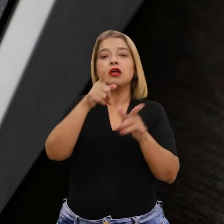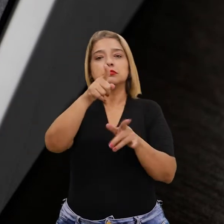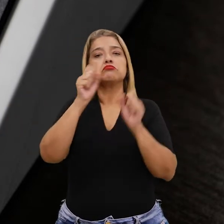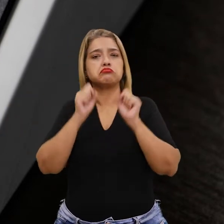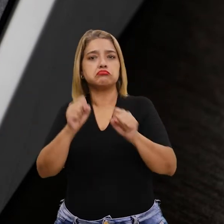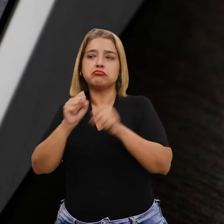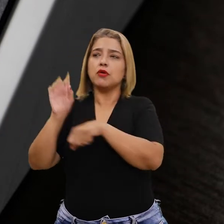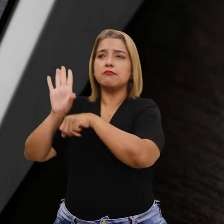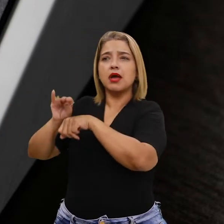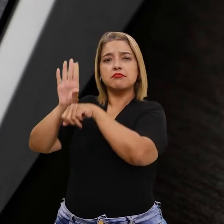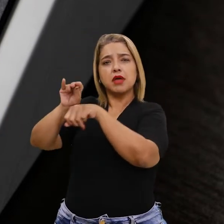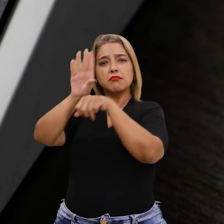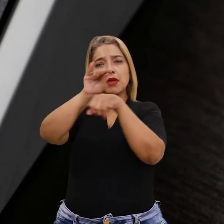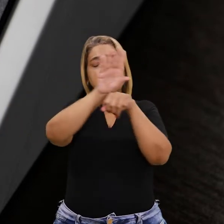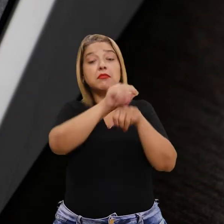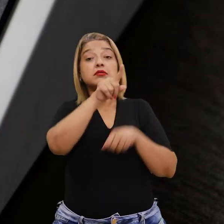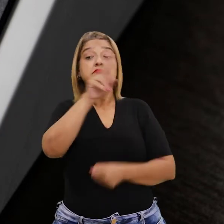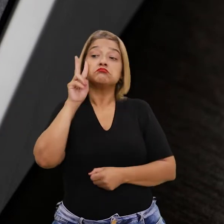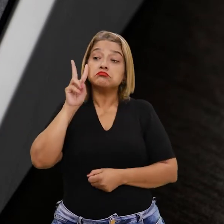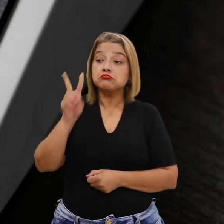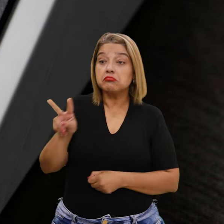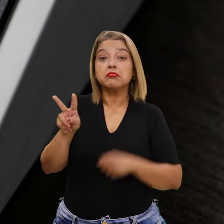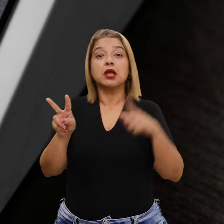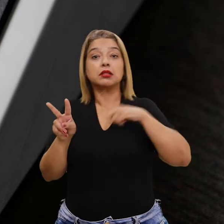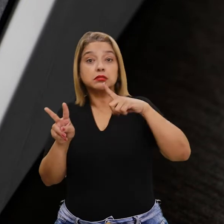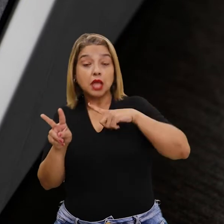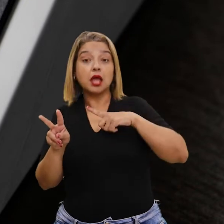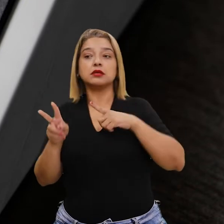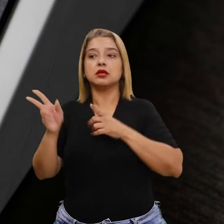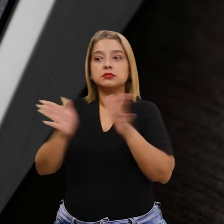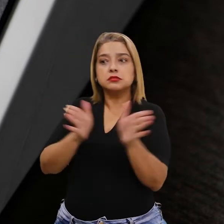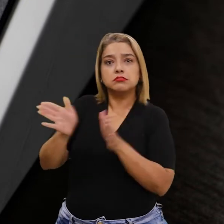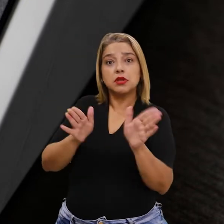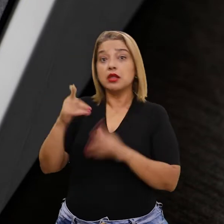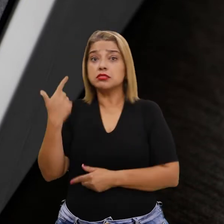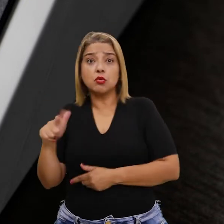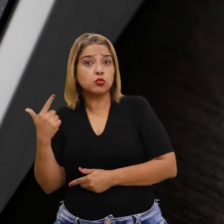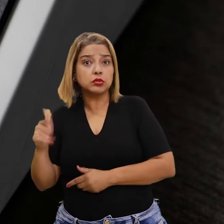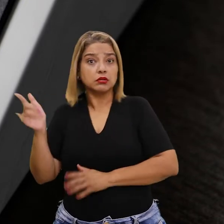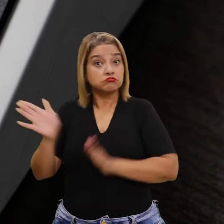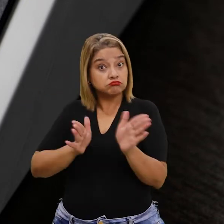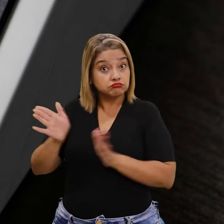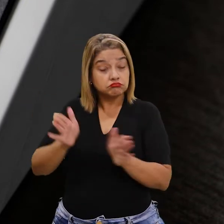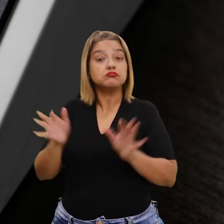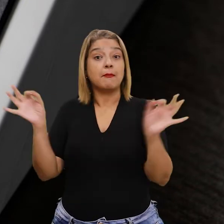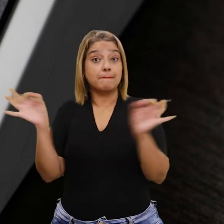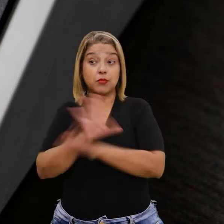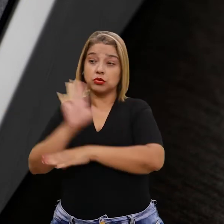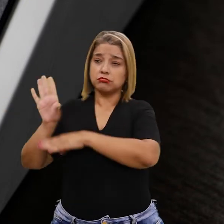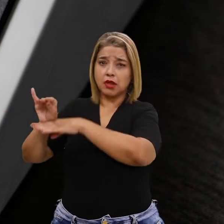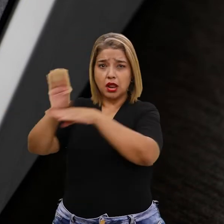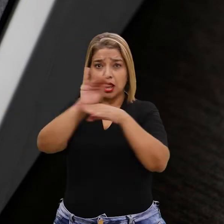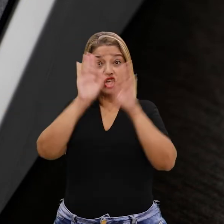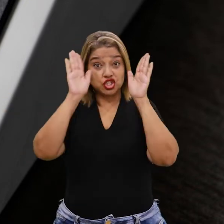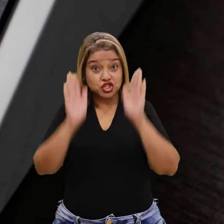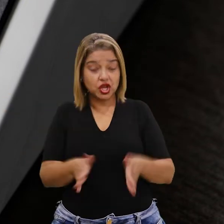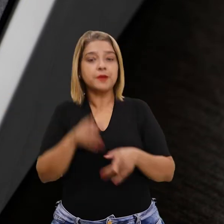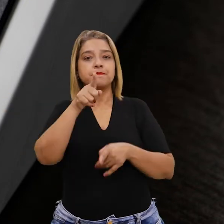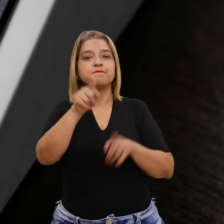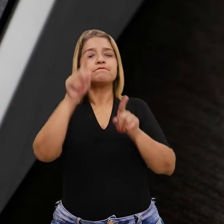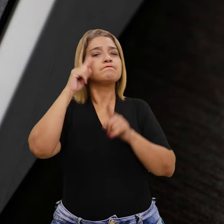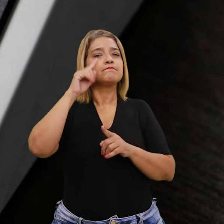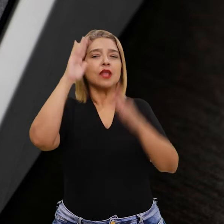fotografias os locais com e sem acessibilidade. Depois dos registros e análise da